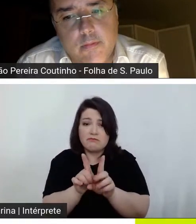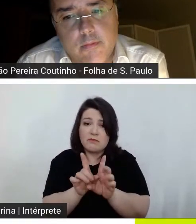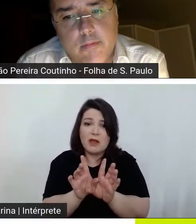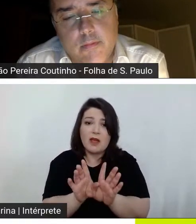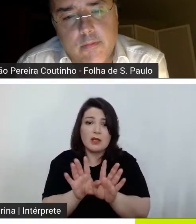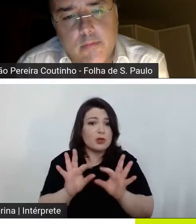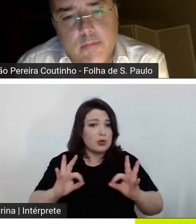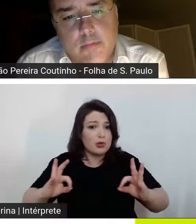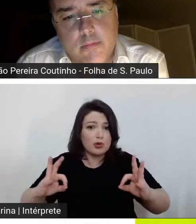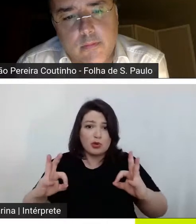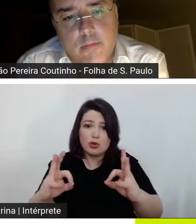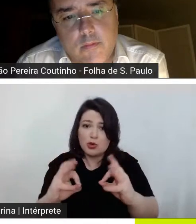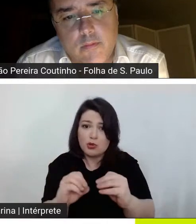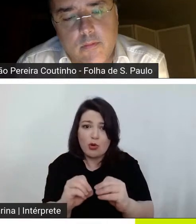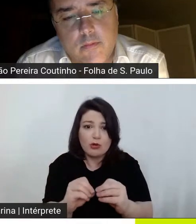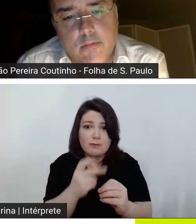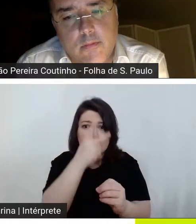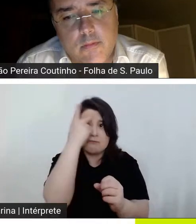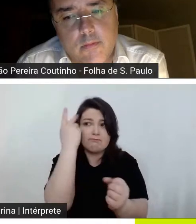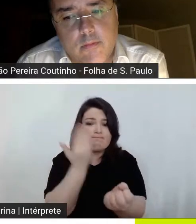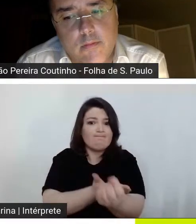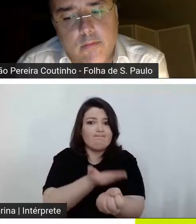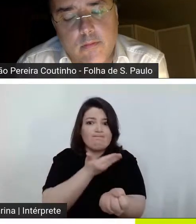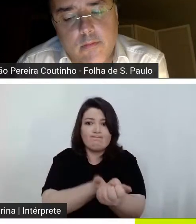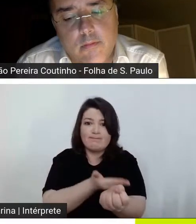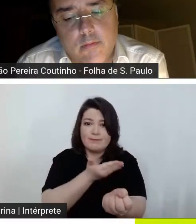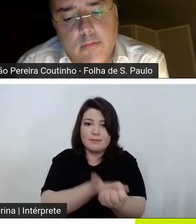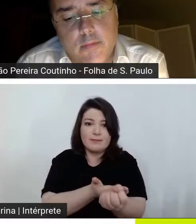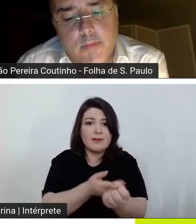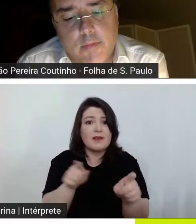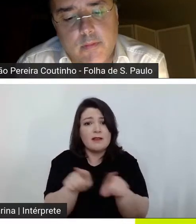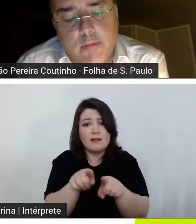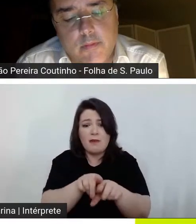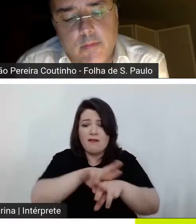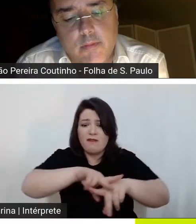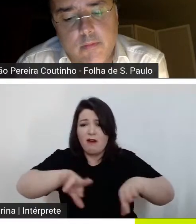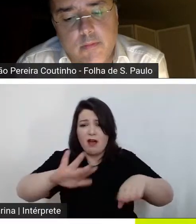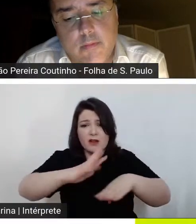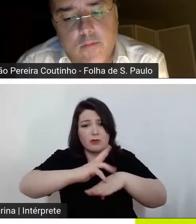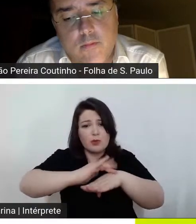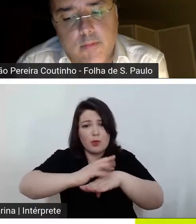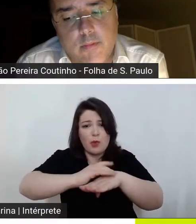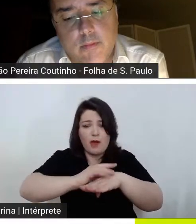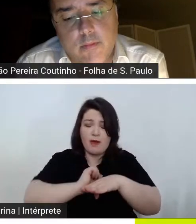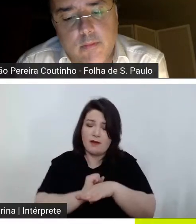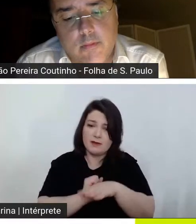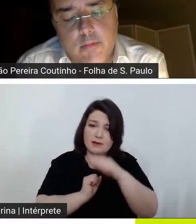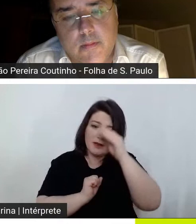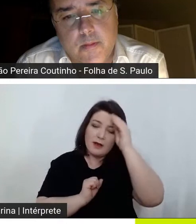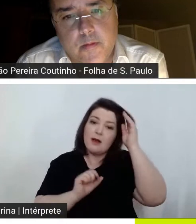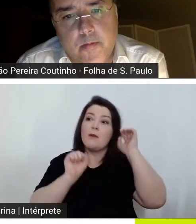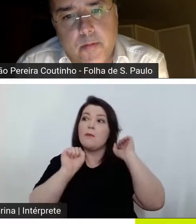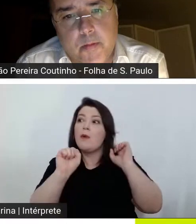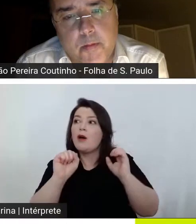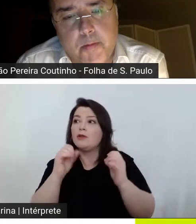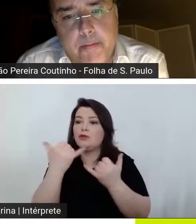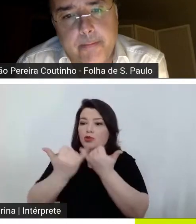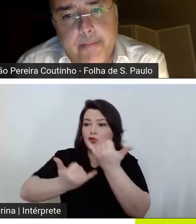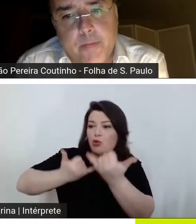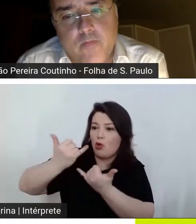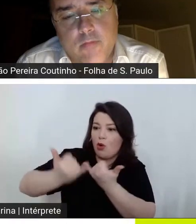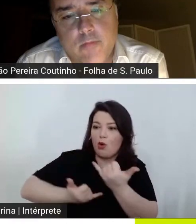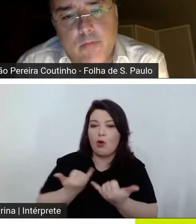todos os vícios né e de várias patologias né seja o jogador seja